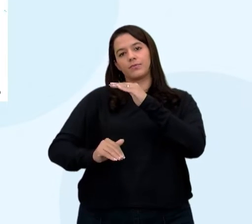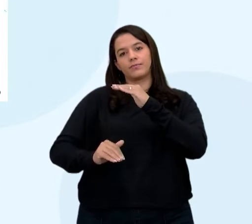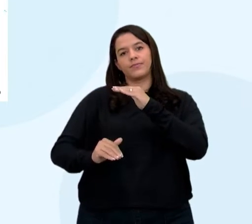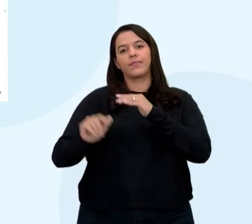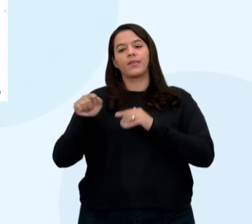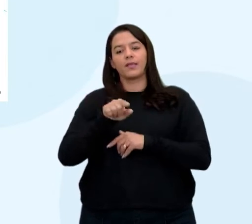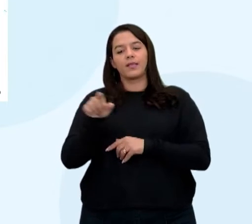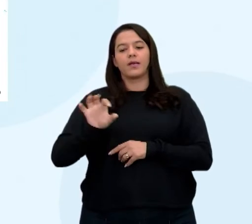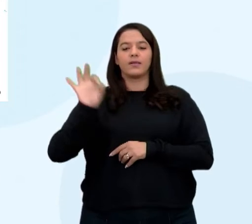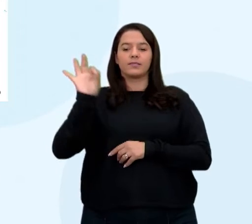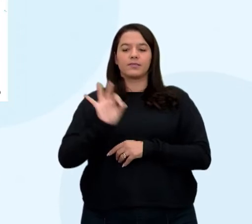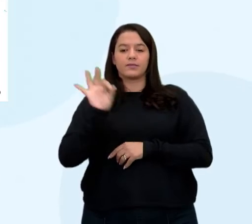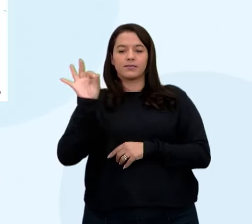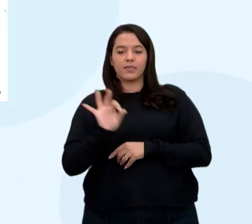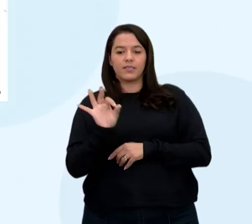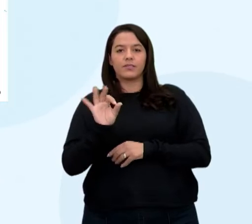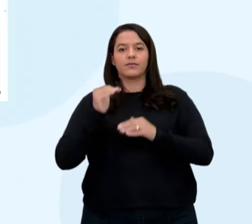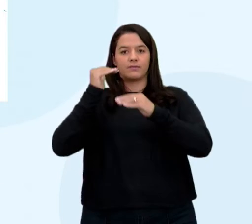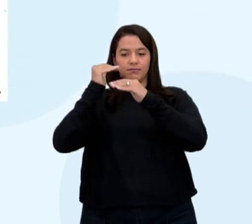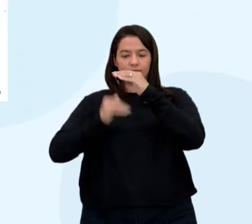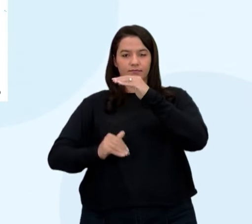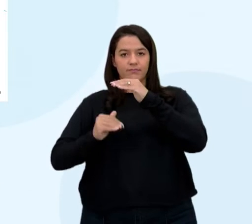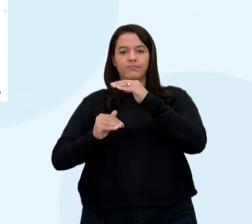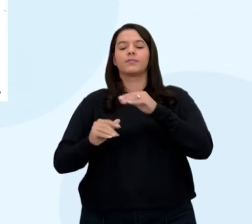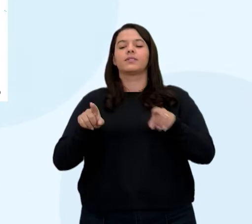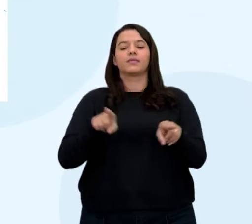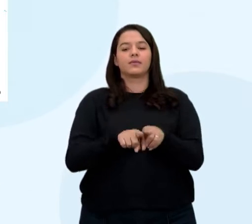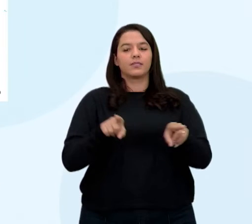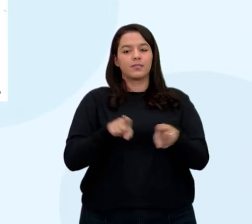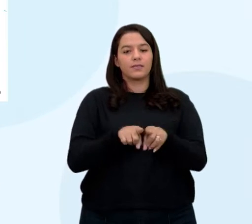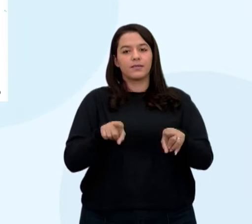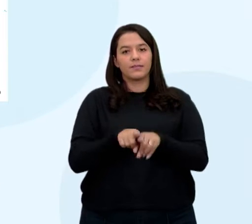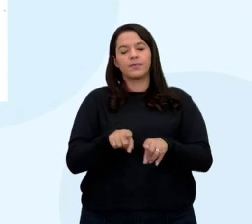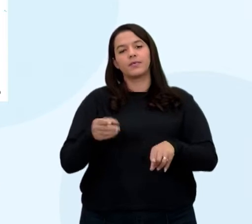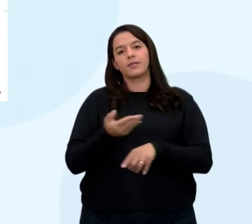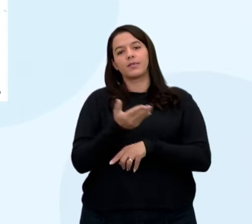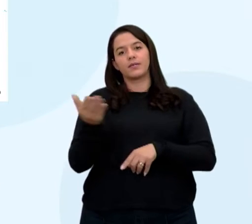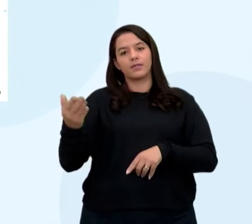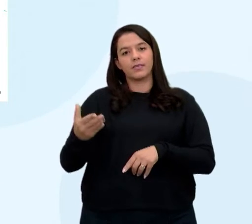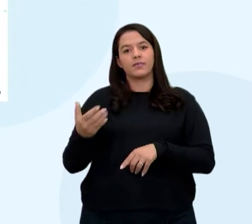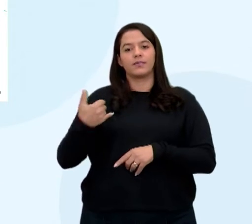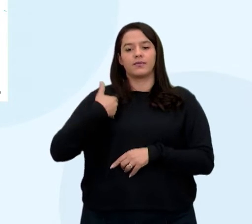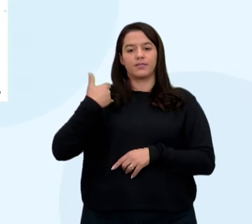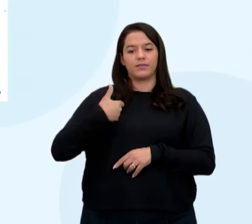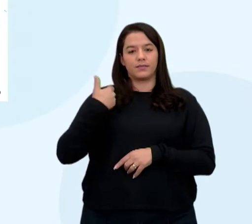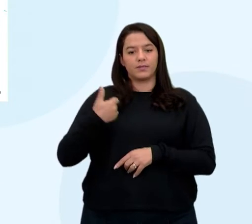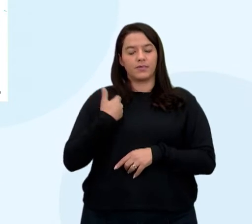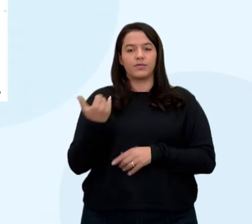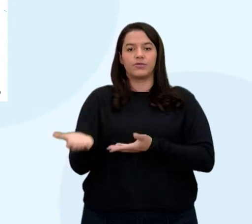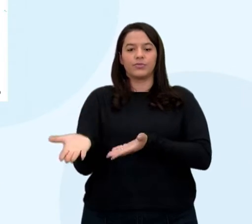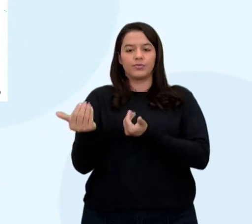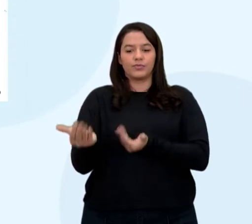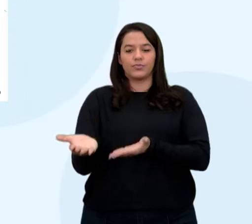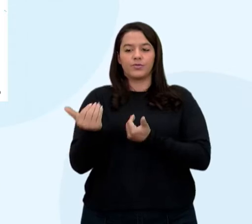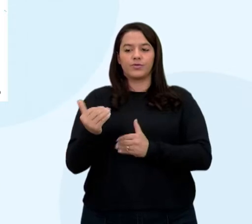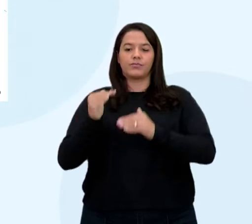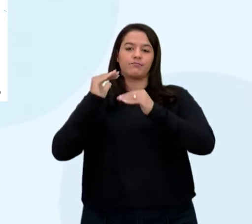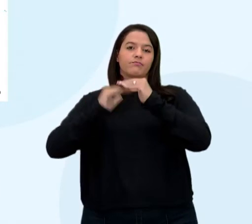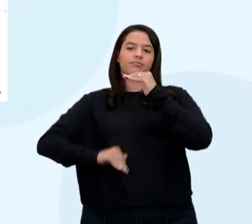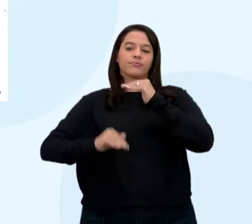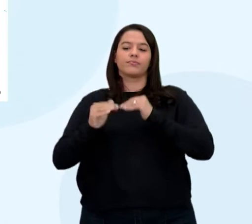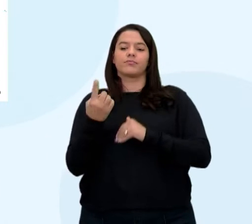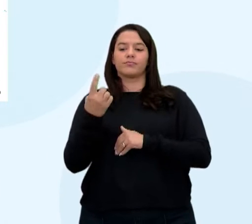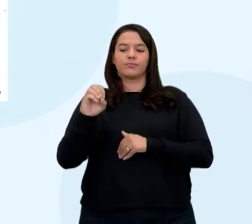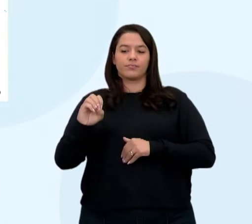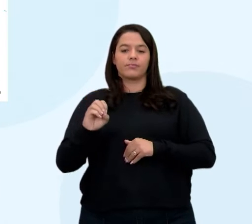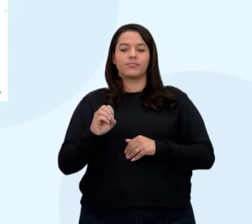taxa de natalidade deles serem baixa, também a taxa de mortalidade infantil é muito baixa lá. menos de 10 aí